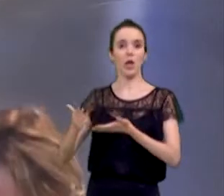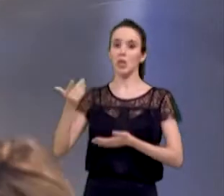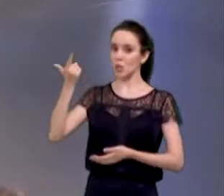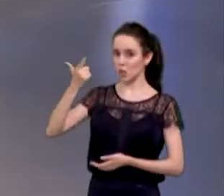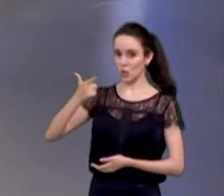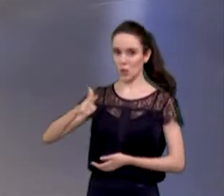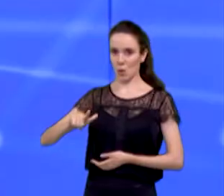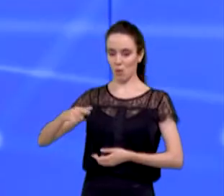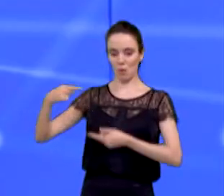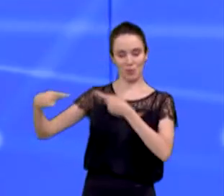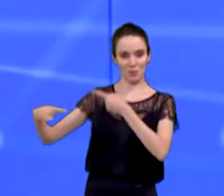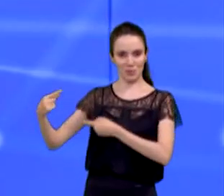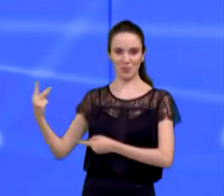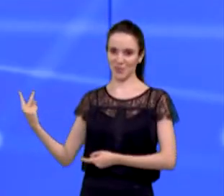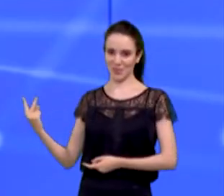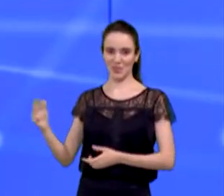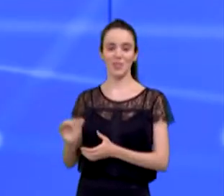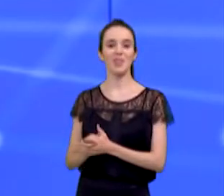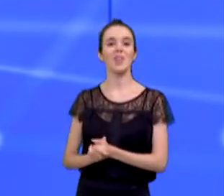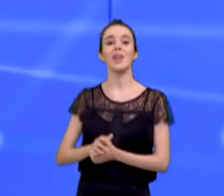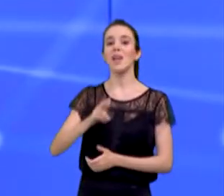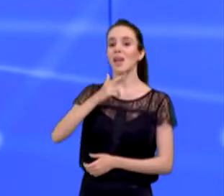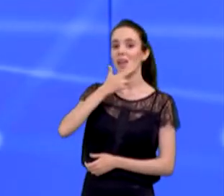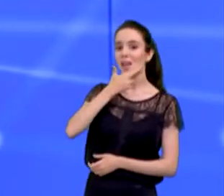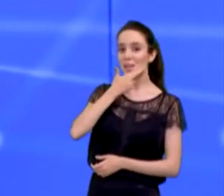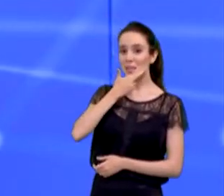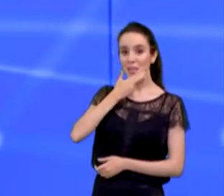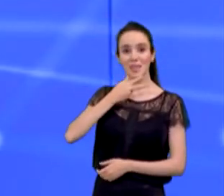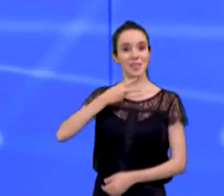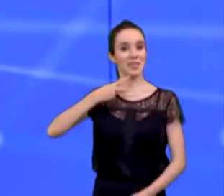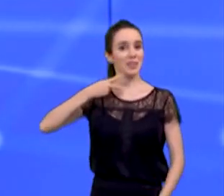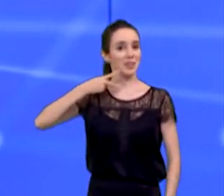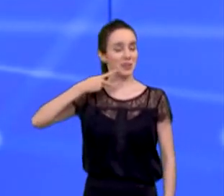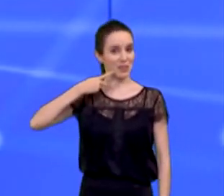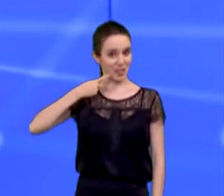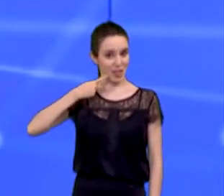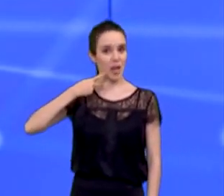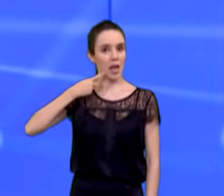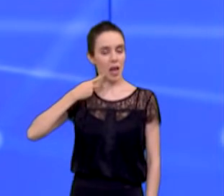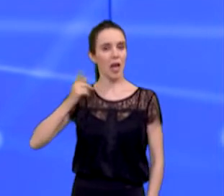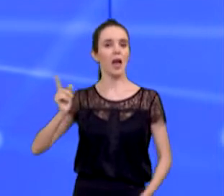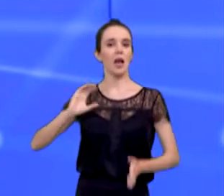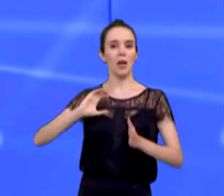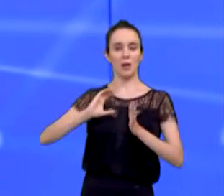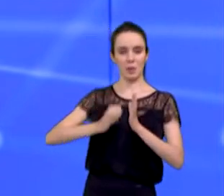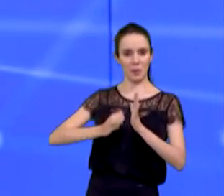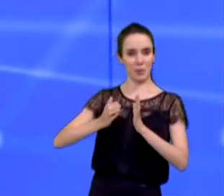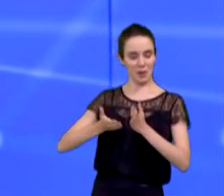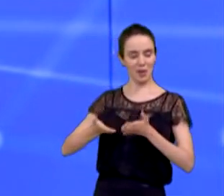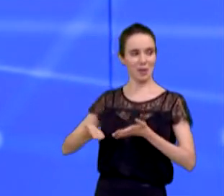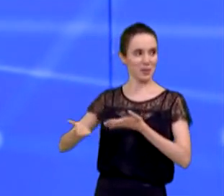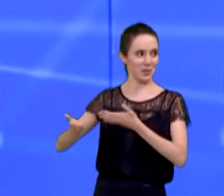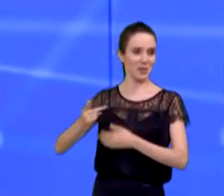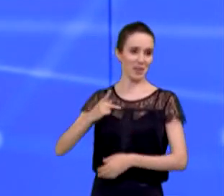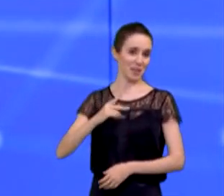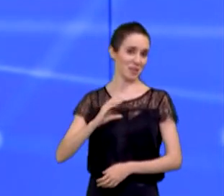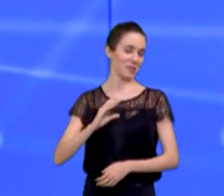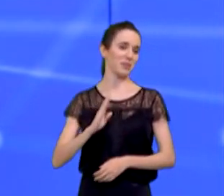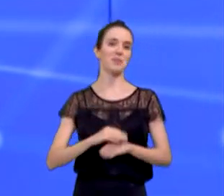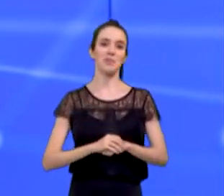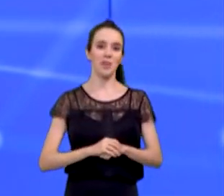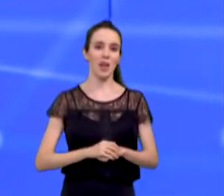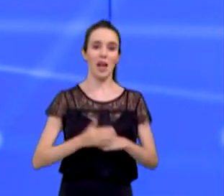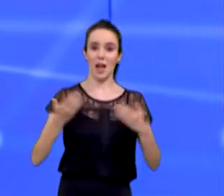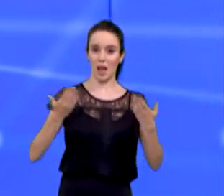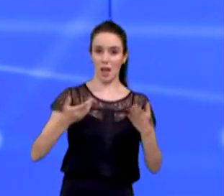debate. A candidata Renata Paiva é quem faz a pergunta neste momento. Ela é do PSD. Então, 30 segundos de acordo com as